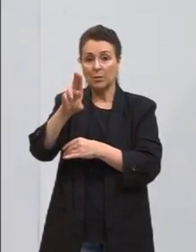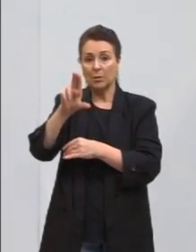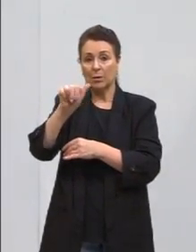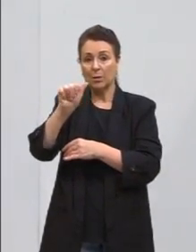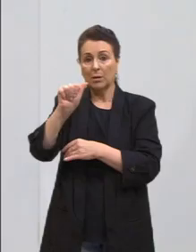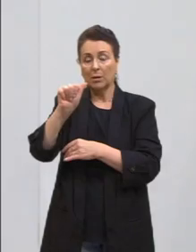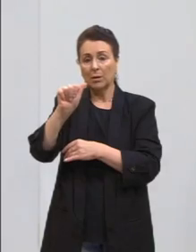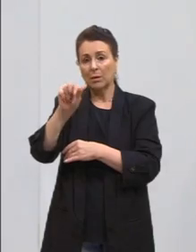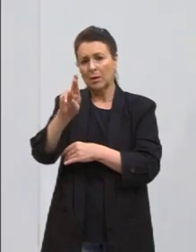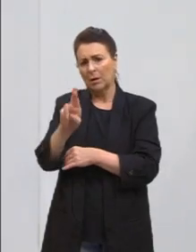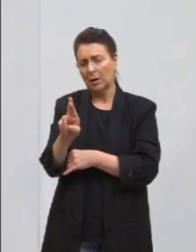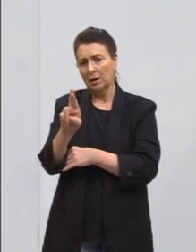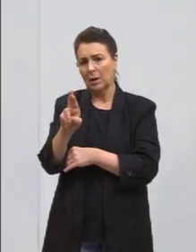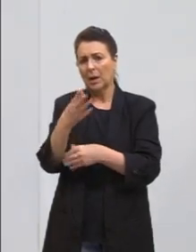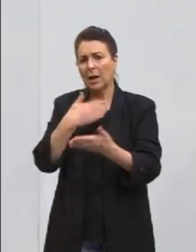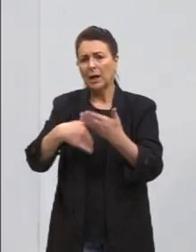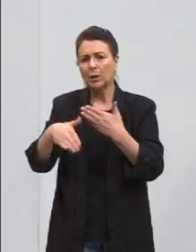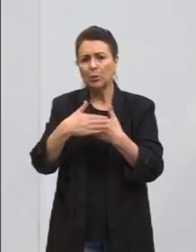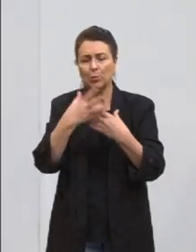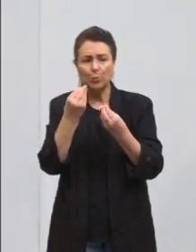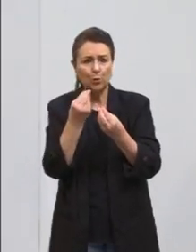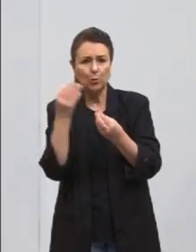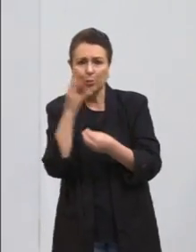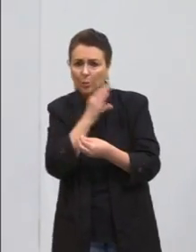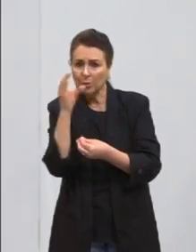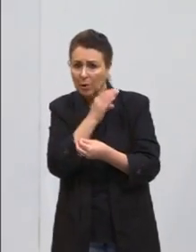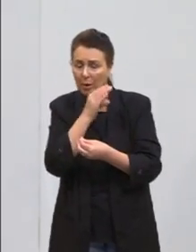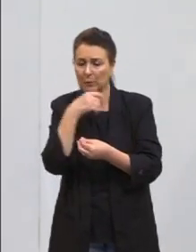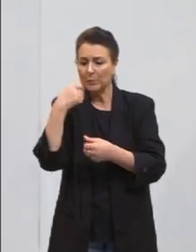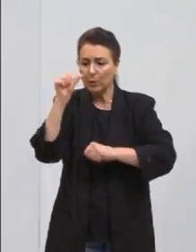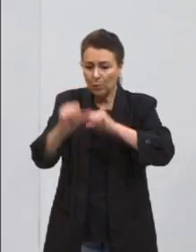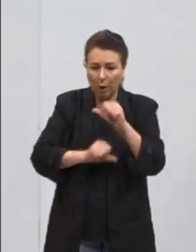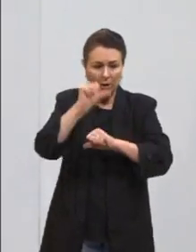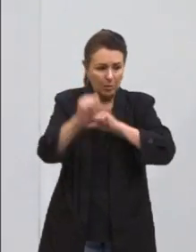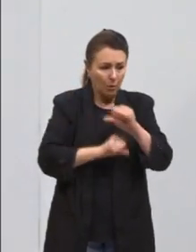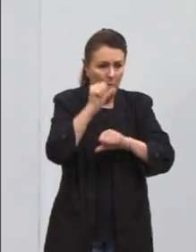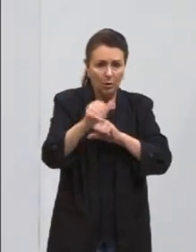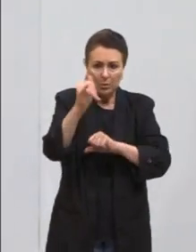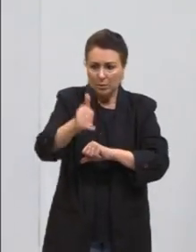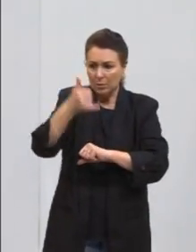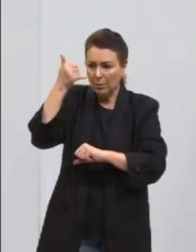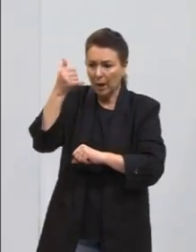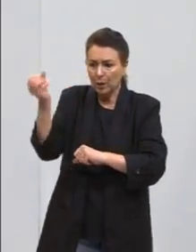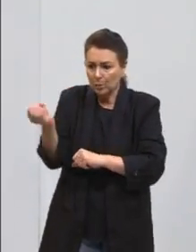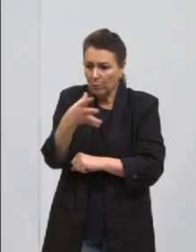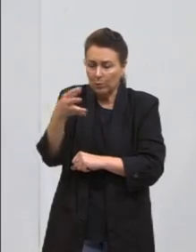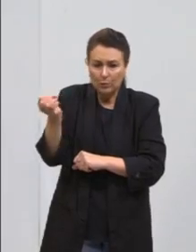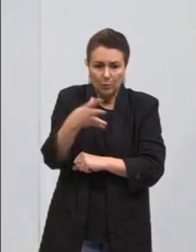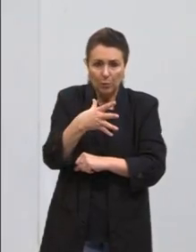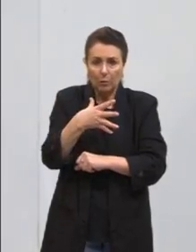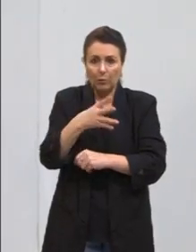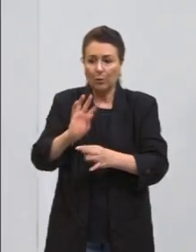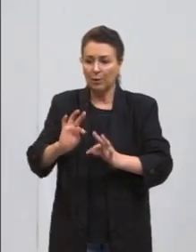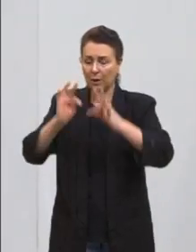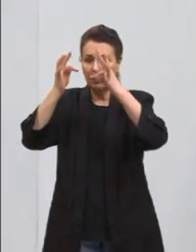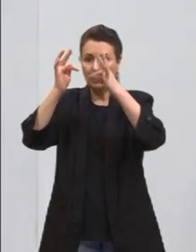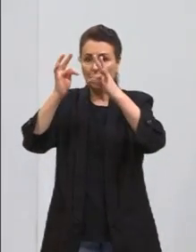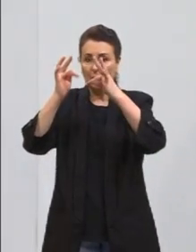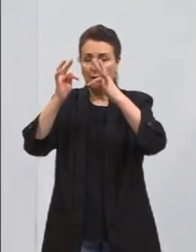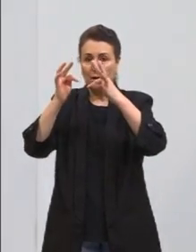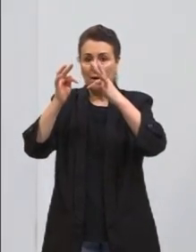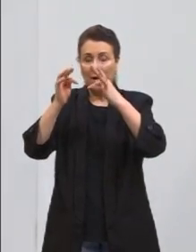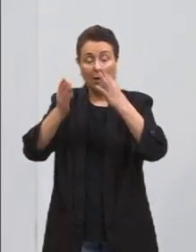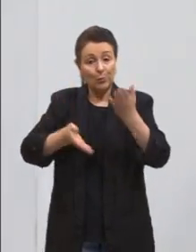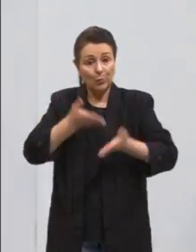muito volúvel. Tem que se trocar muito. Há um chamamento, há um impulso para que as coisas sejam passageiras.